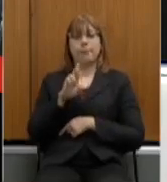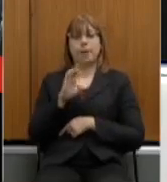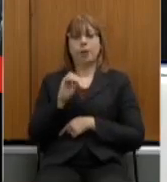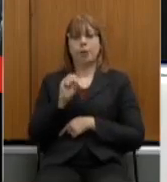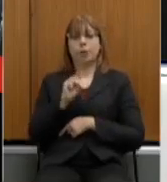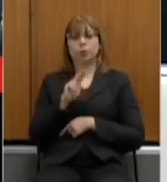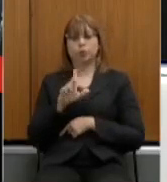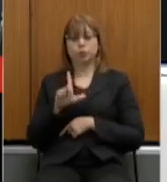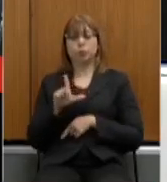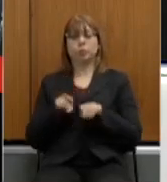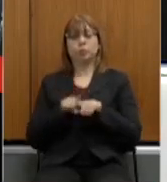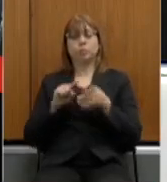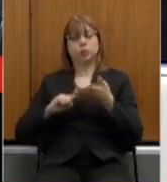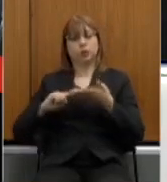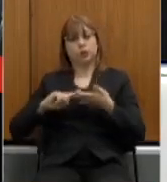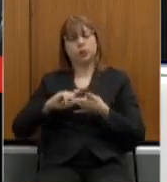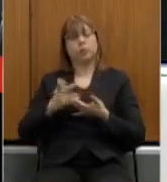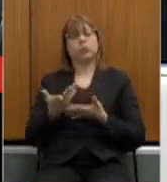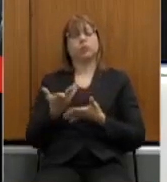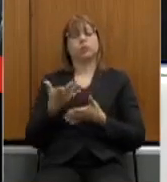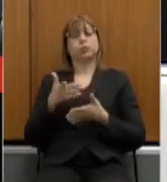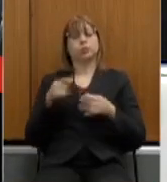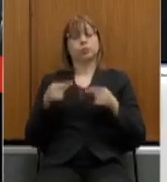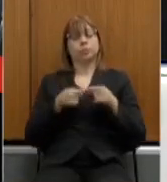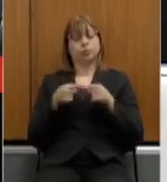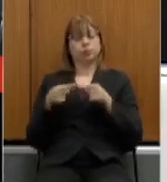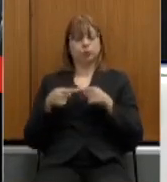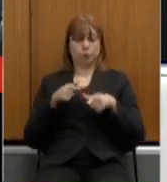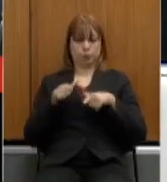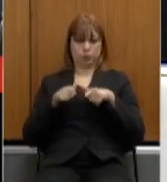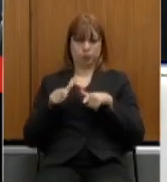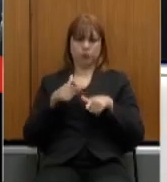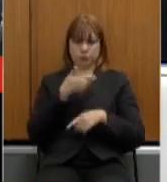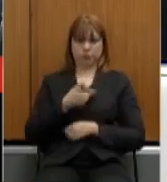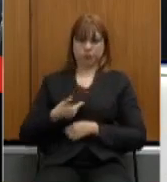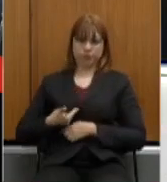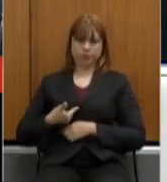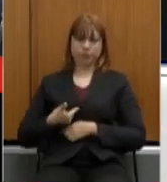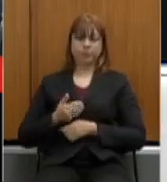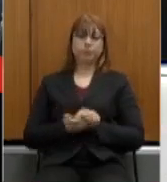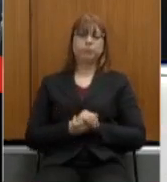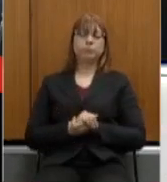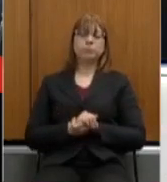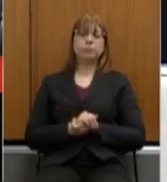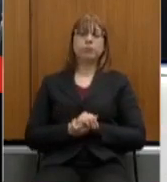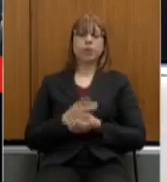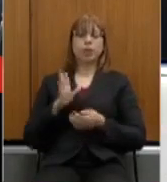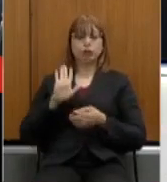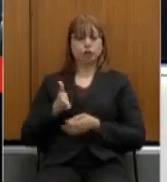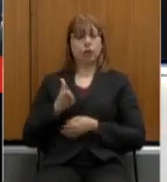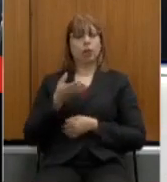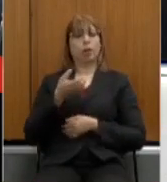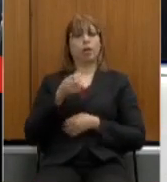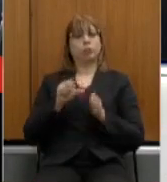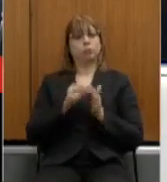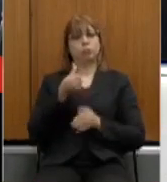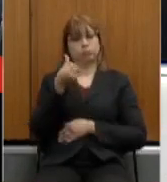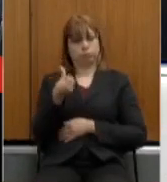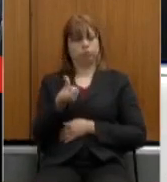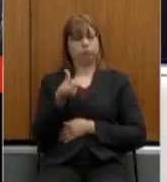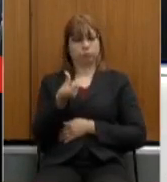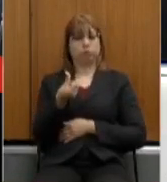e de Serviços Públicos em 2019 iniciou seu sexto mandato como deputado estadual assumindo também a